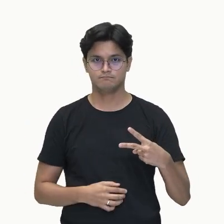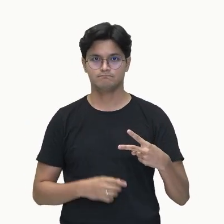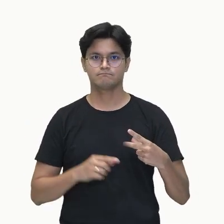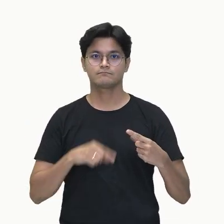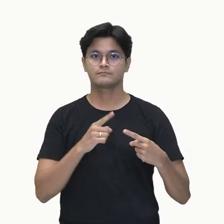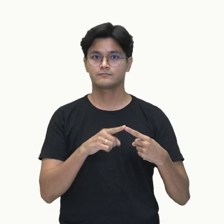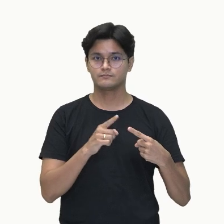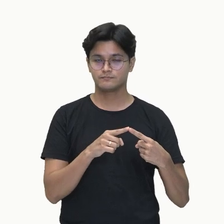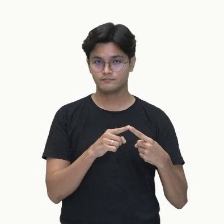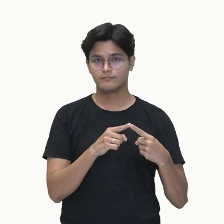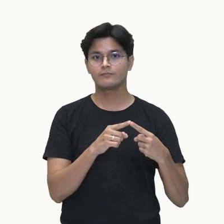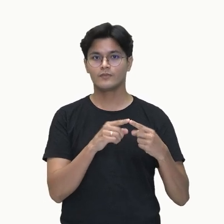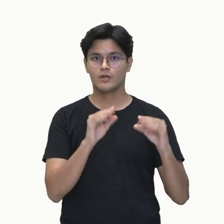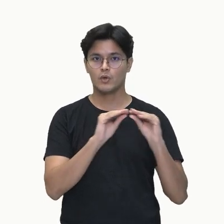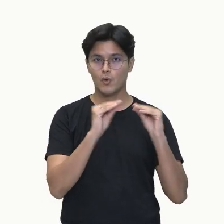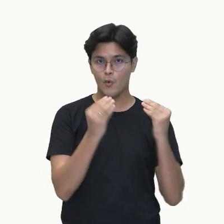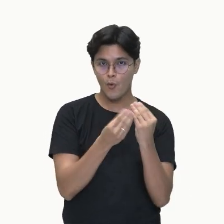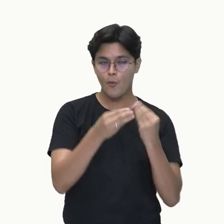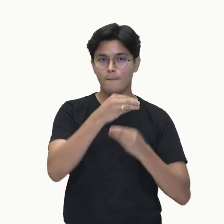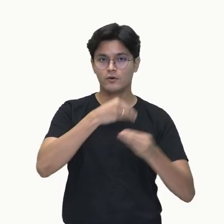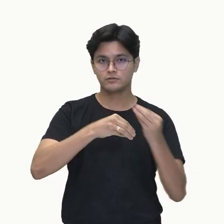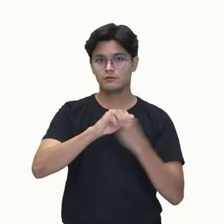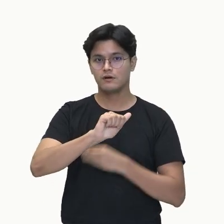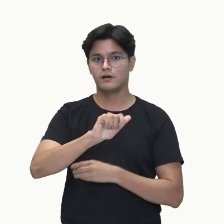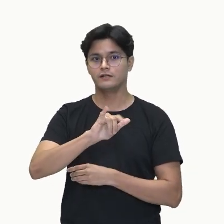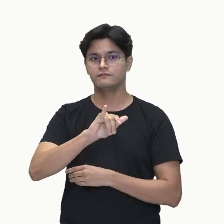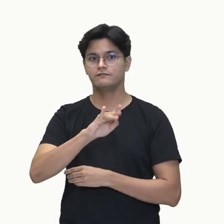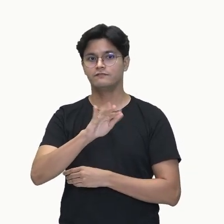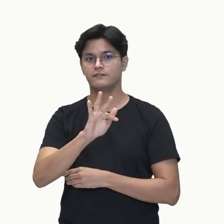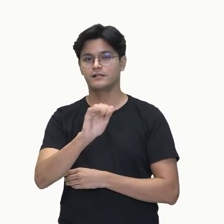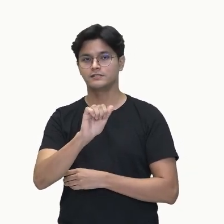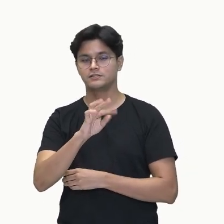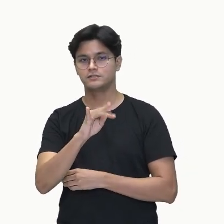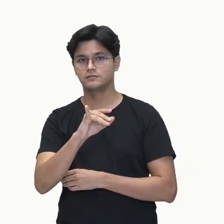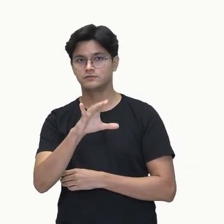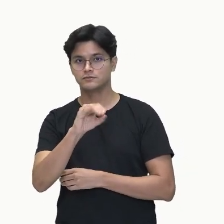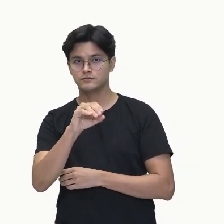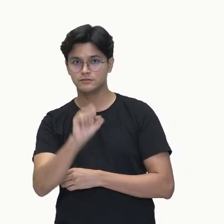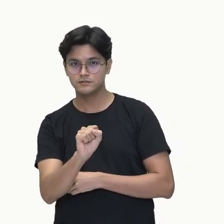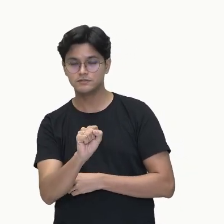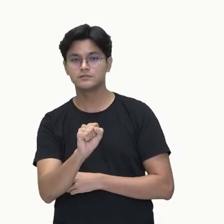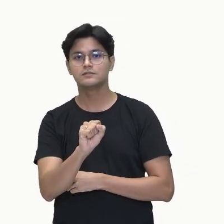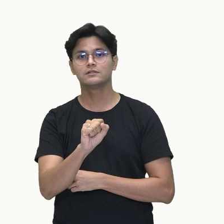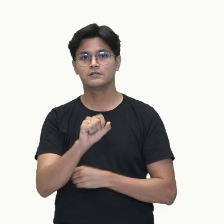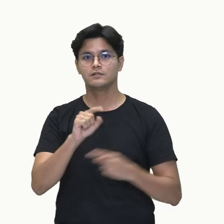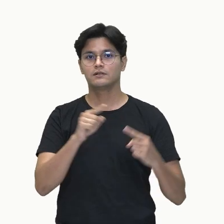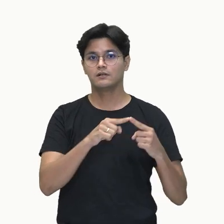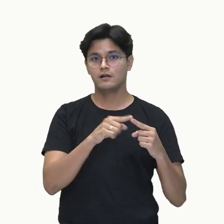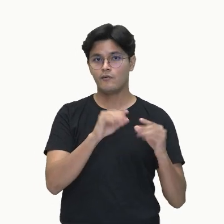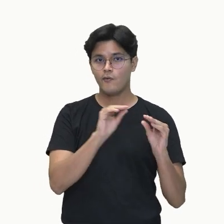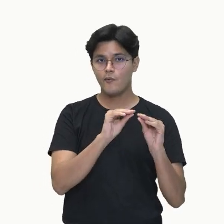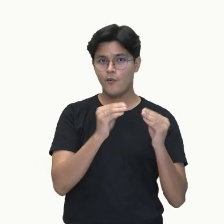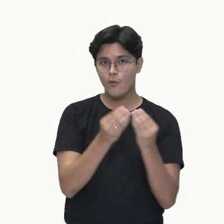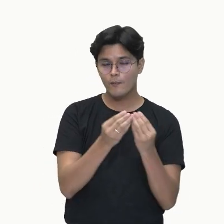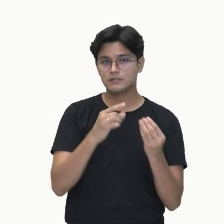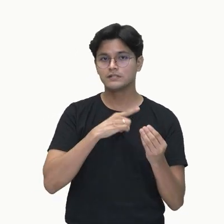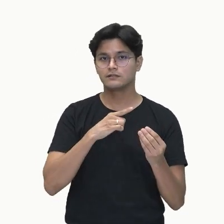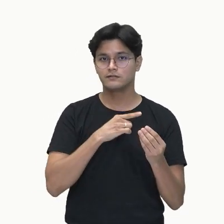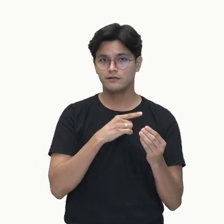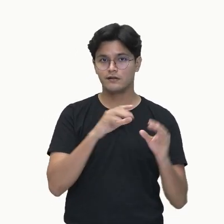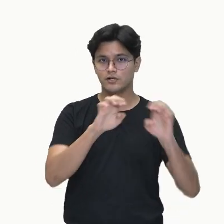compostos alifáticos, que são aqueles compostos de cadeia aberta,